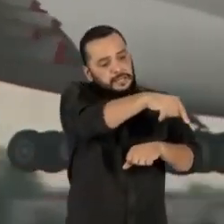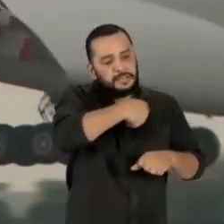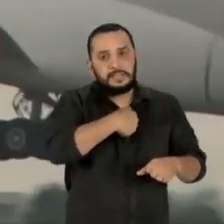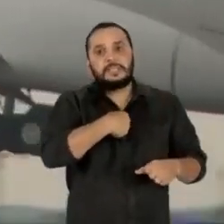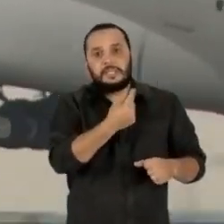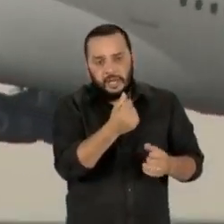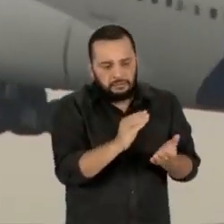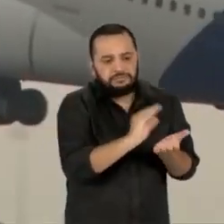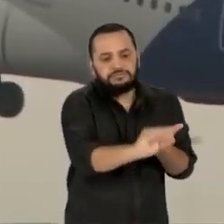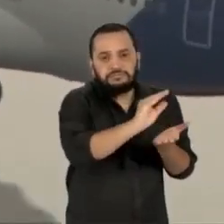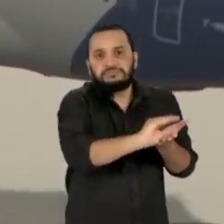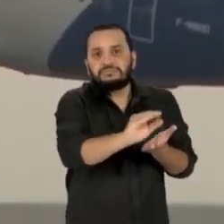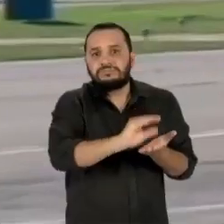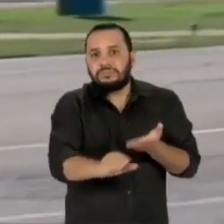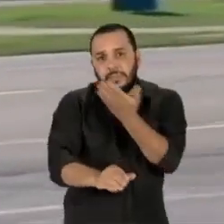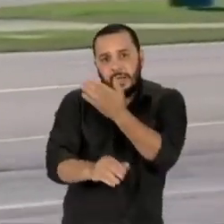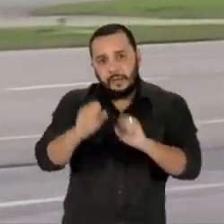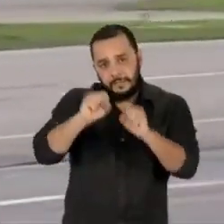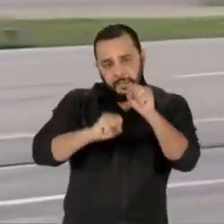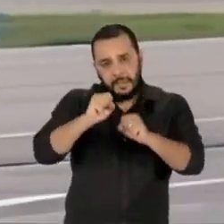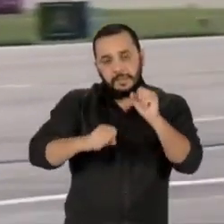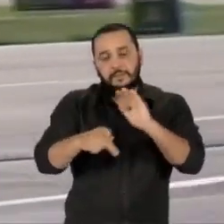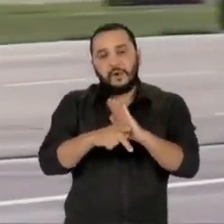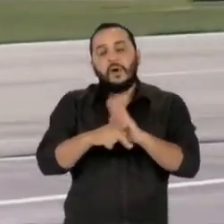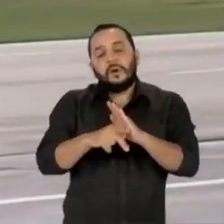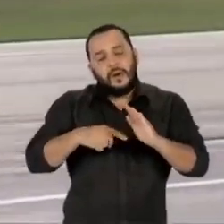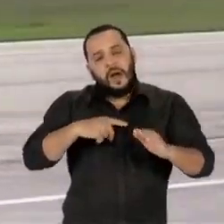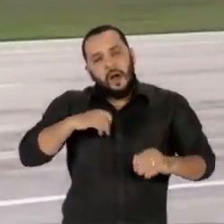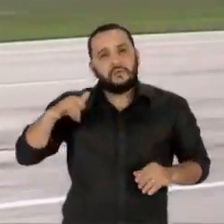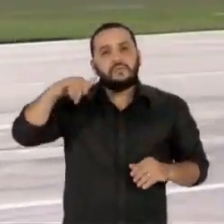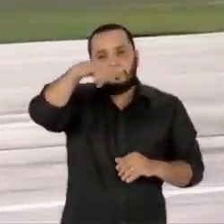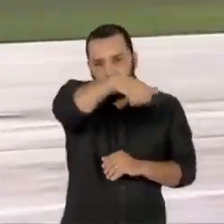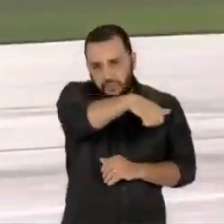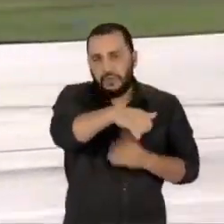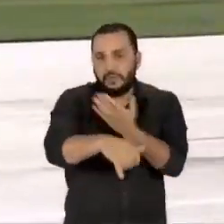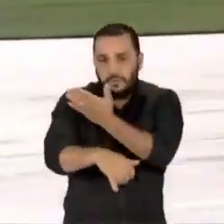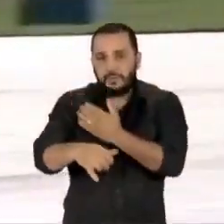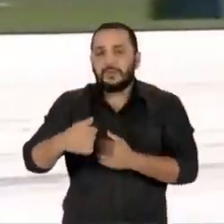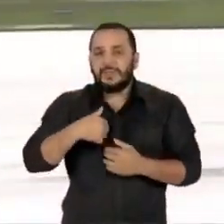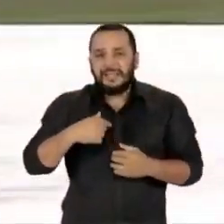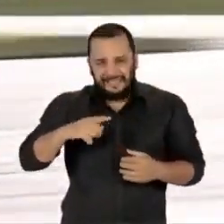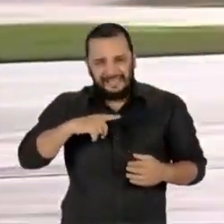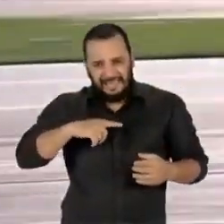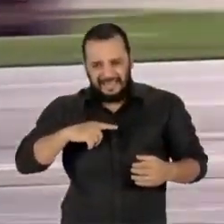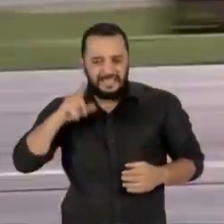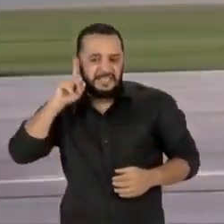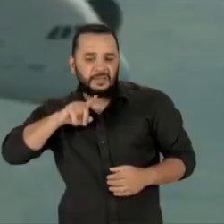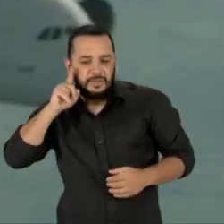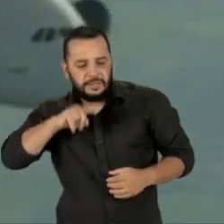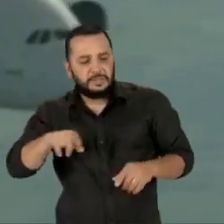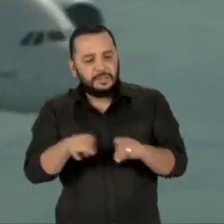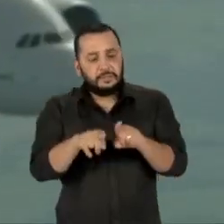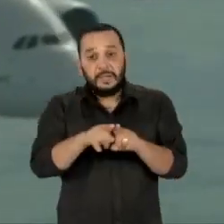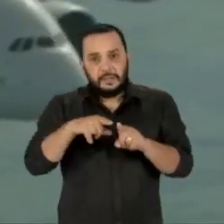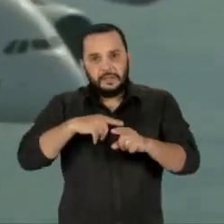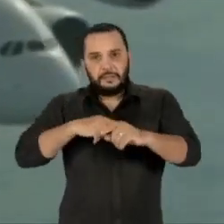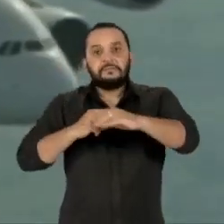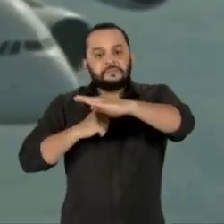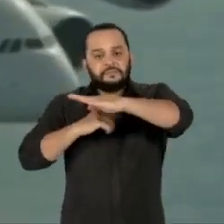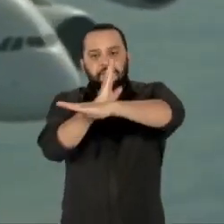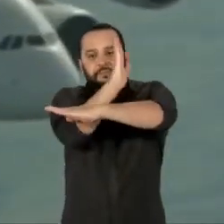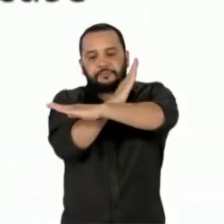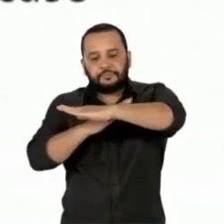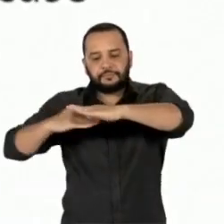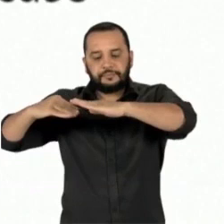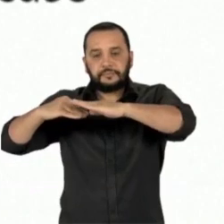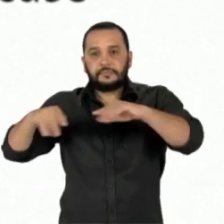produtora de aviões Airbus. A decisão é o mais recente capítulo do conflito comercial entre a Boeing e sua concorrente, a